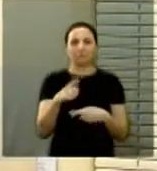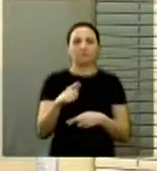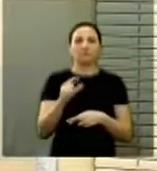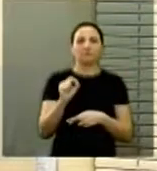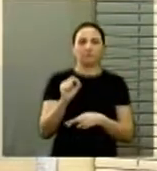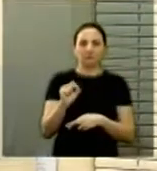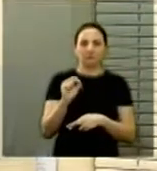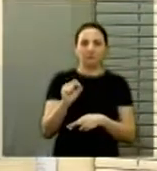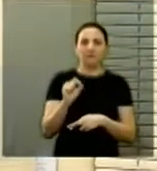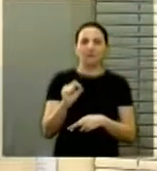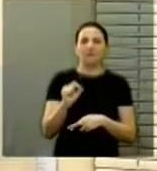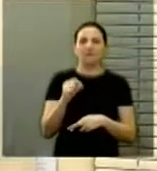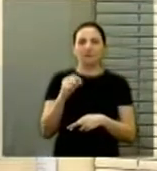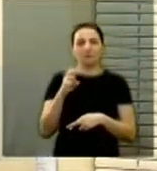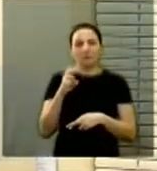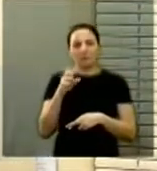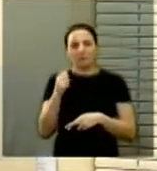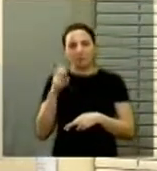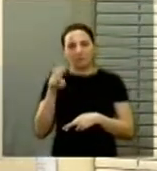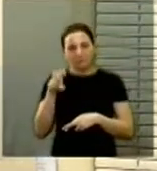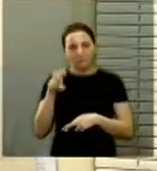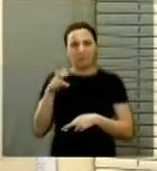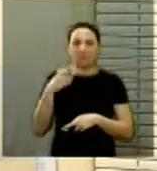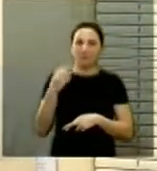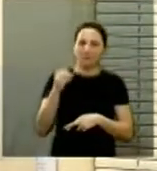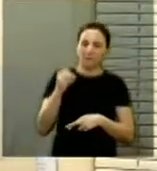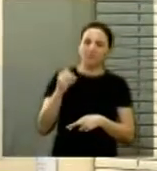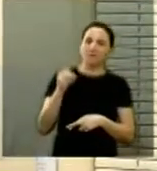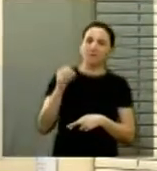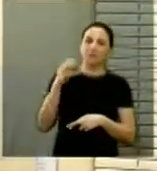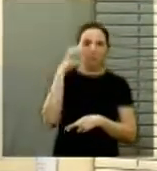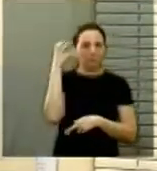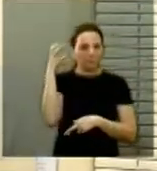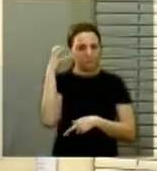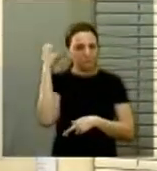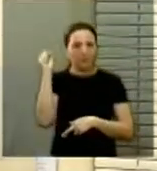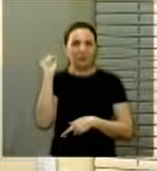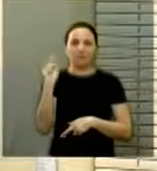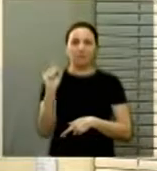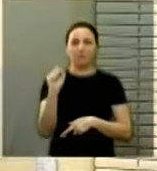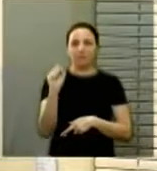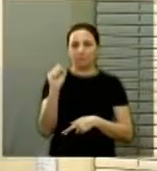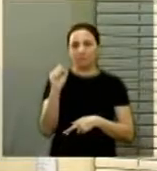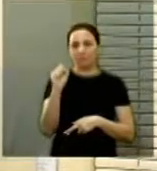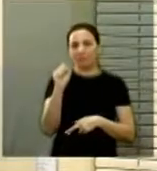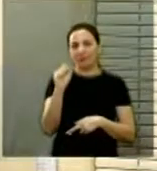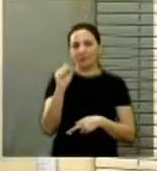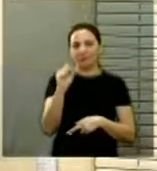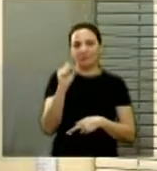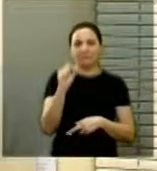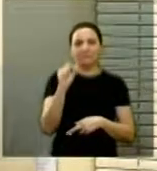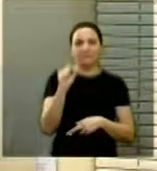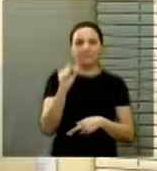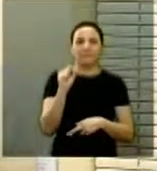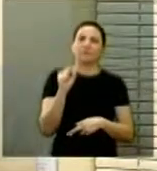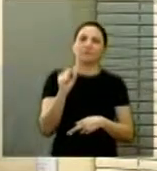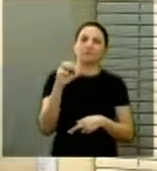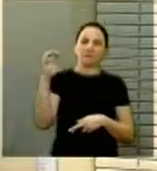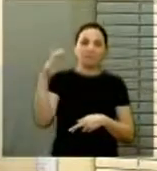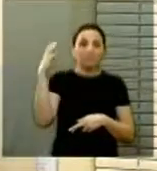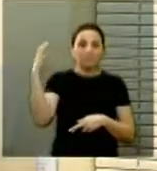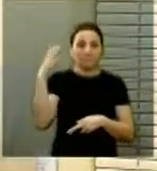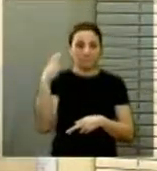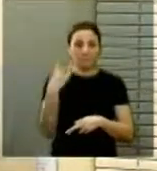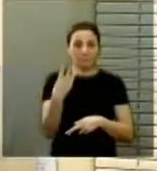entre 15 e 30 graus, a temperatura adequada. Eles foram registrar o espaço em loco, a temperatura chegou a